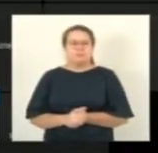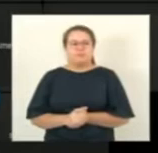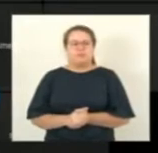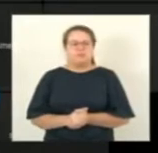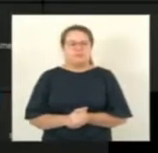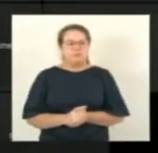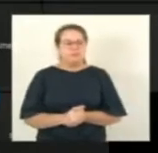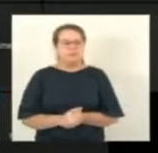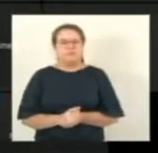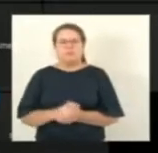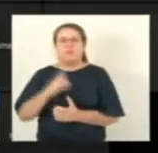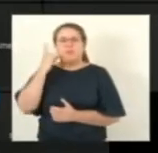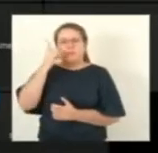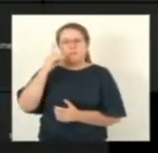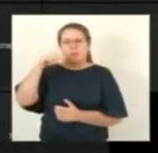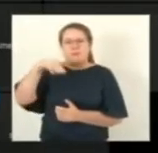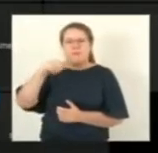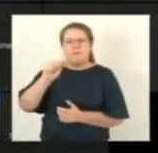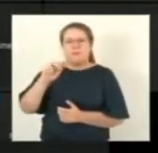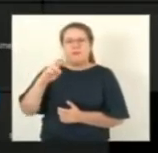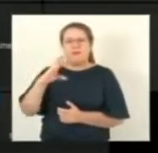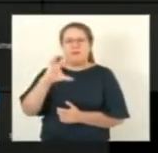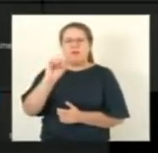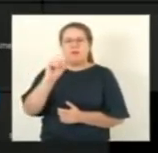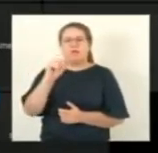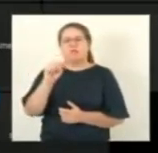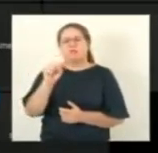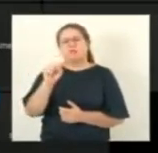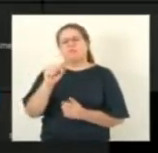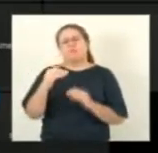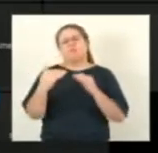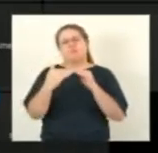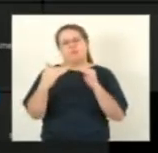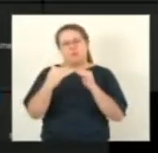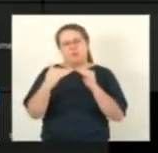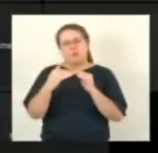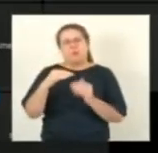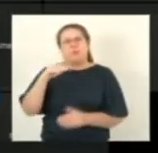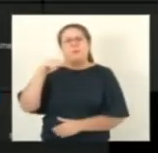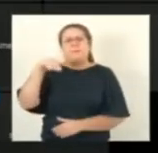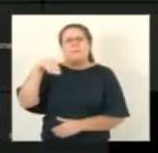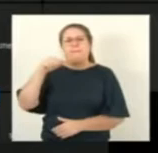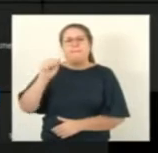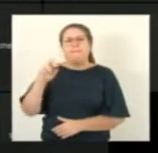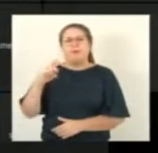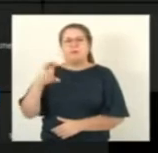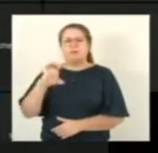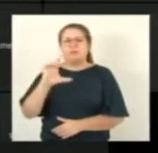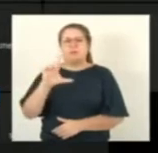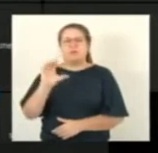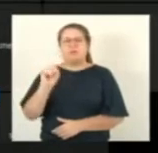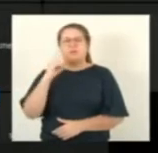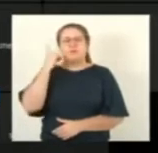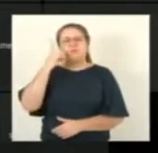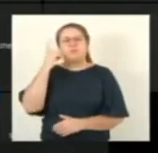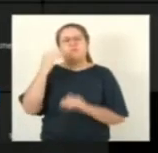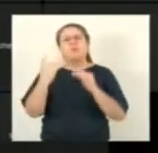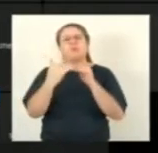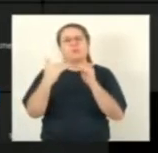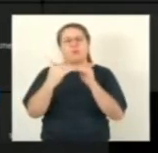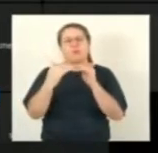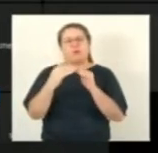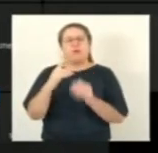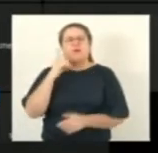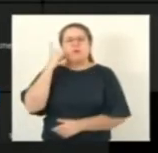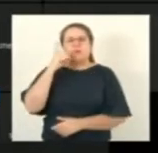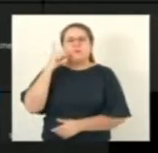deputado Margarcia acompanha o relatório com a excelência deputado Marcelo Santos acompanha com a excelência e